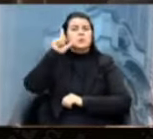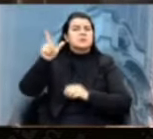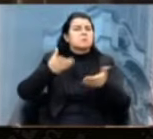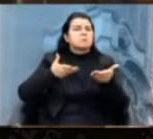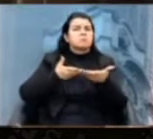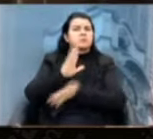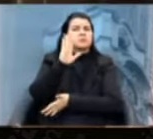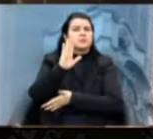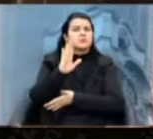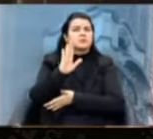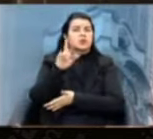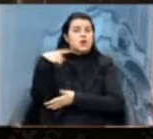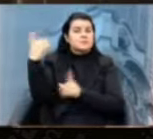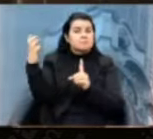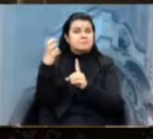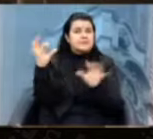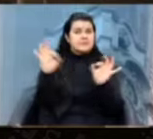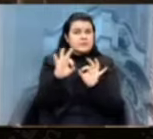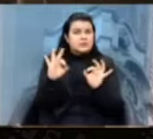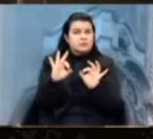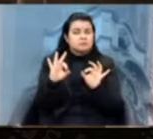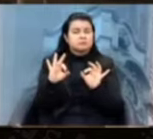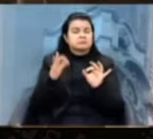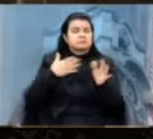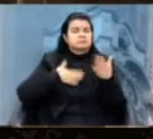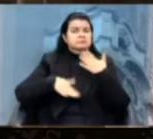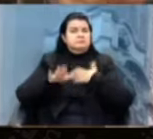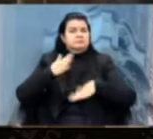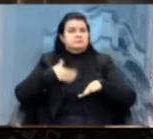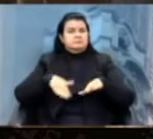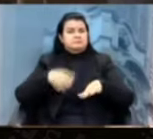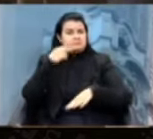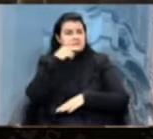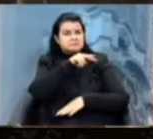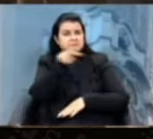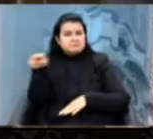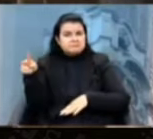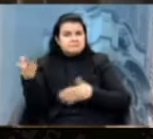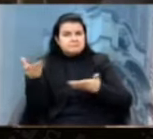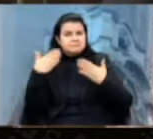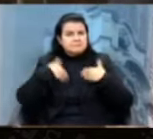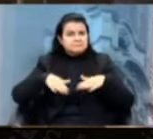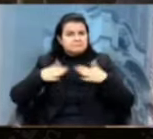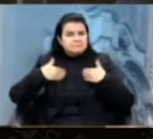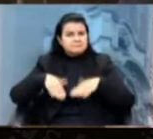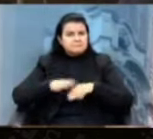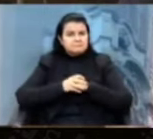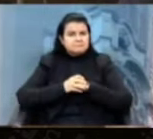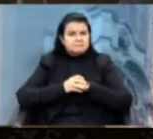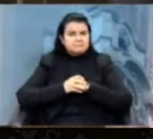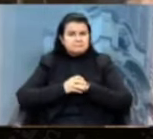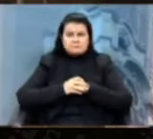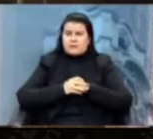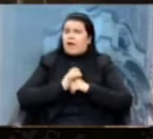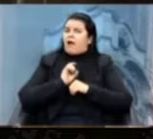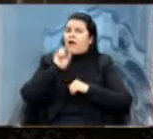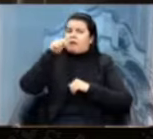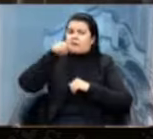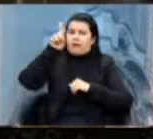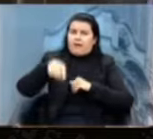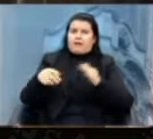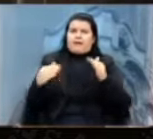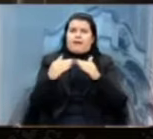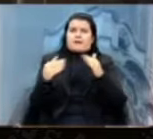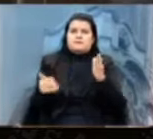pressão e com a tranquilidade que estamos vendo hoje nesse espaço que é a casa do povo. Os vereadores e